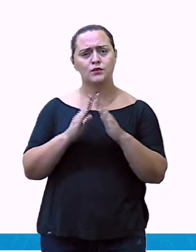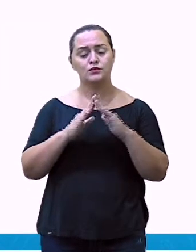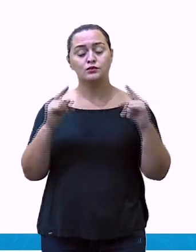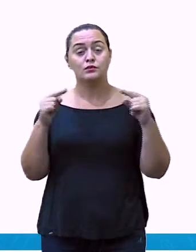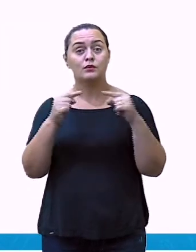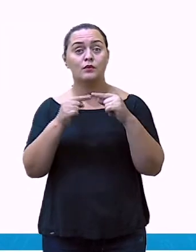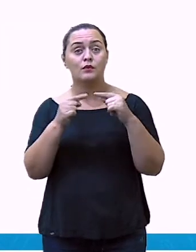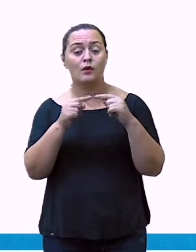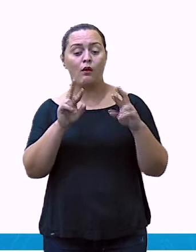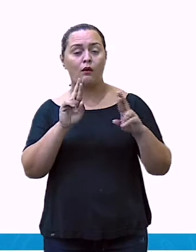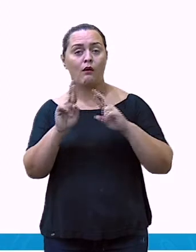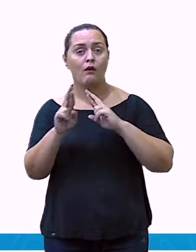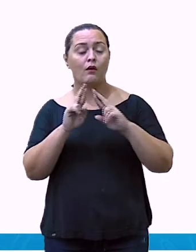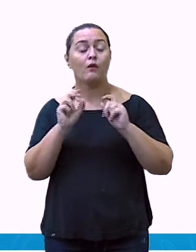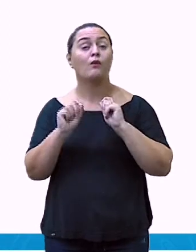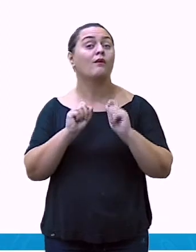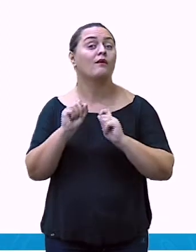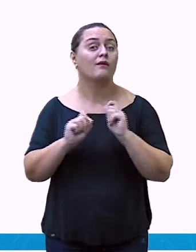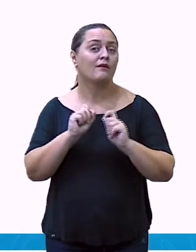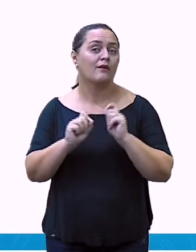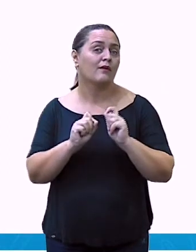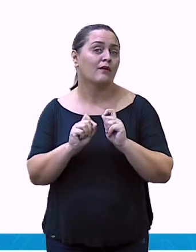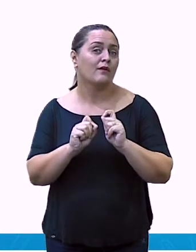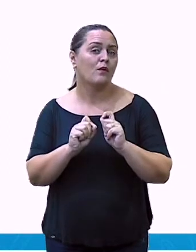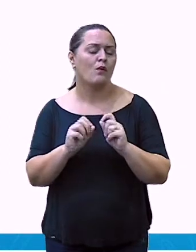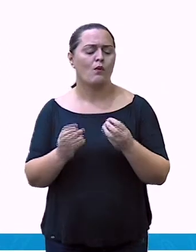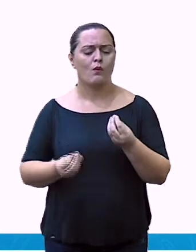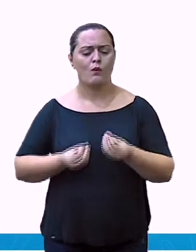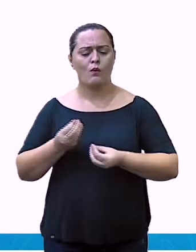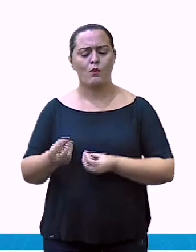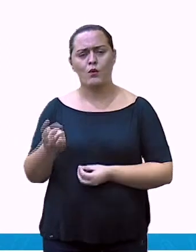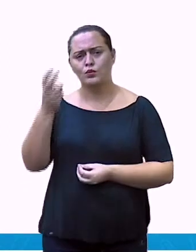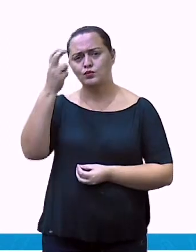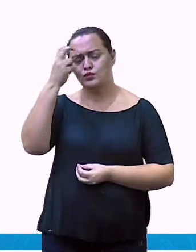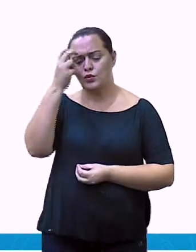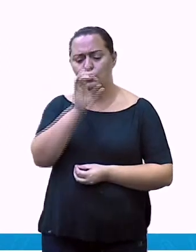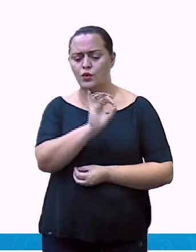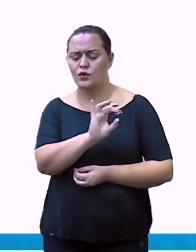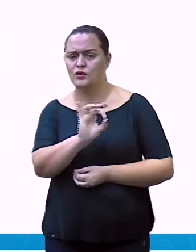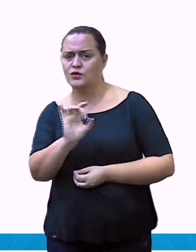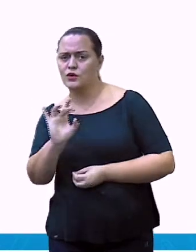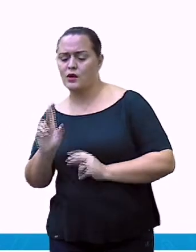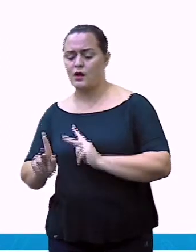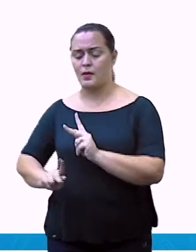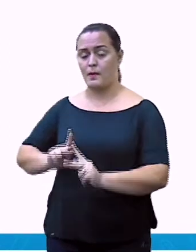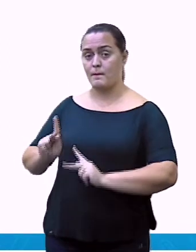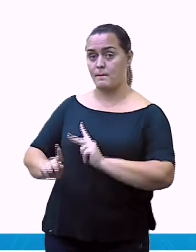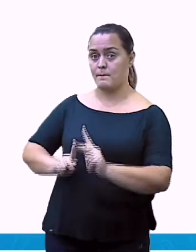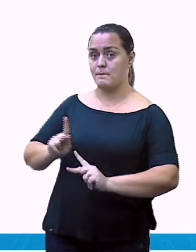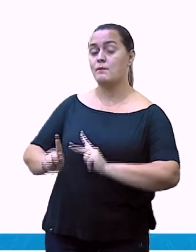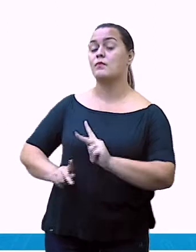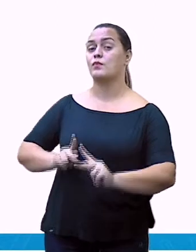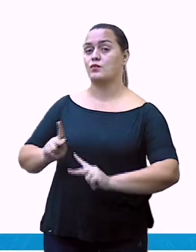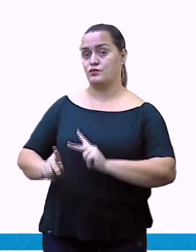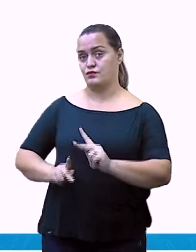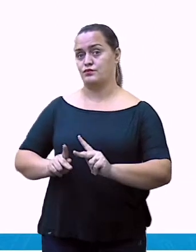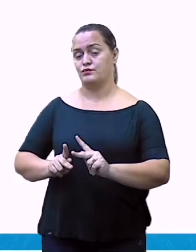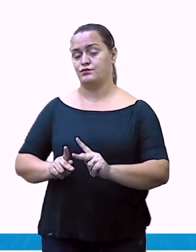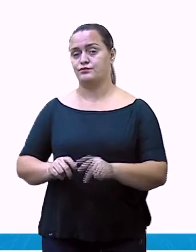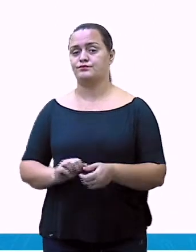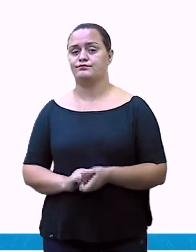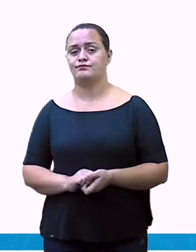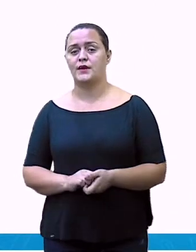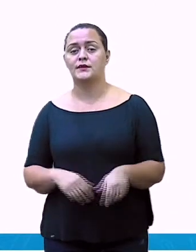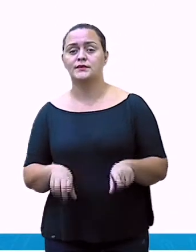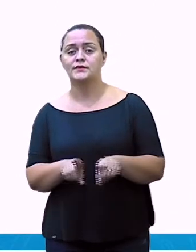possibilitando, então, que por meio de suas características, possamos identificar elementos culturais,